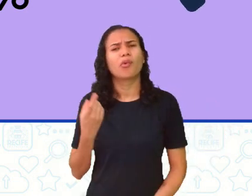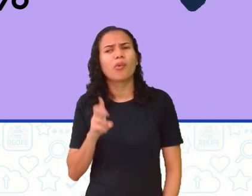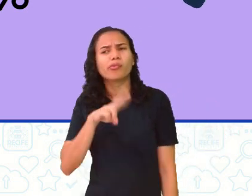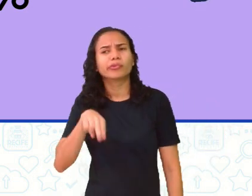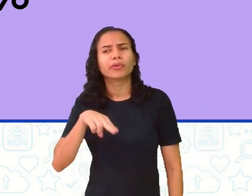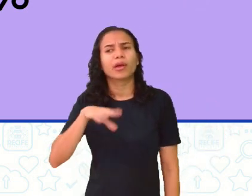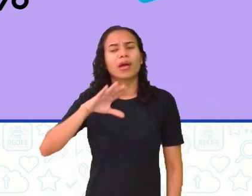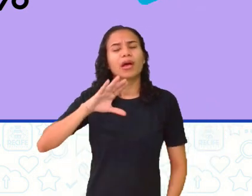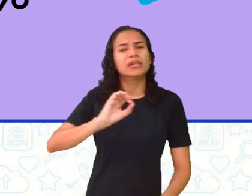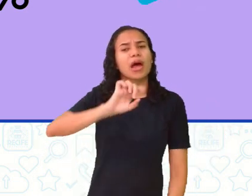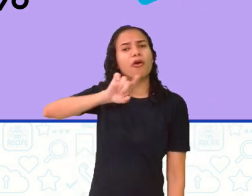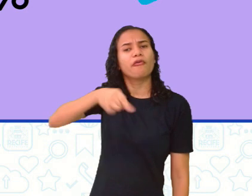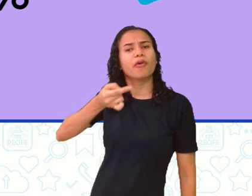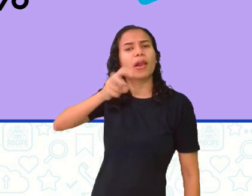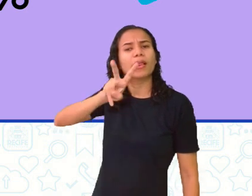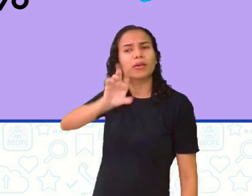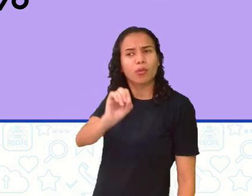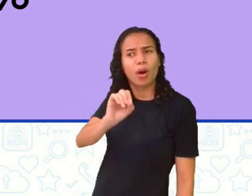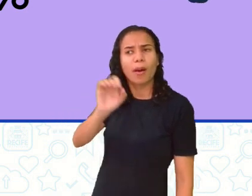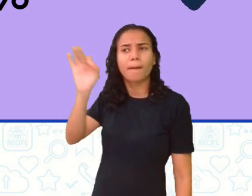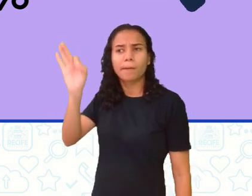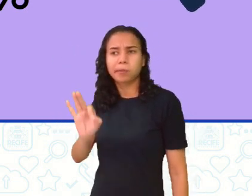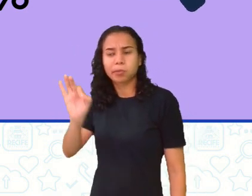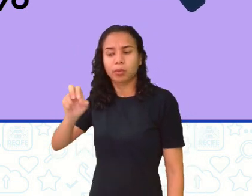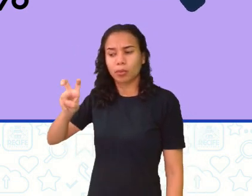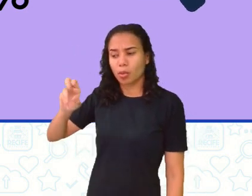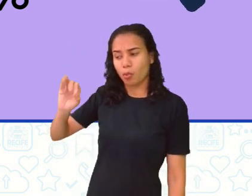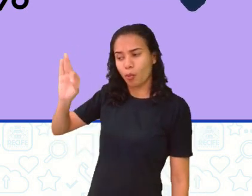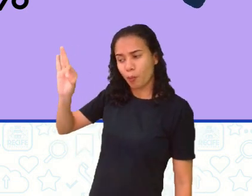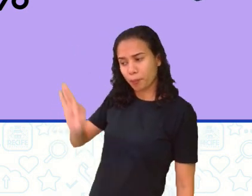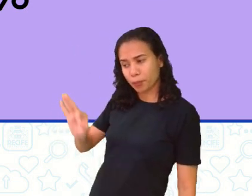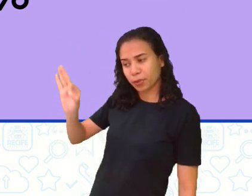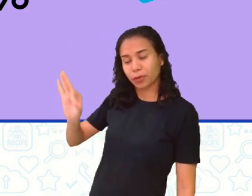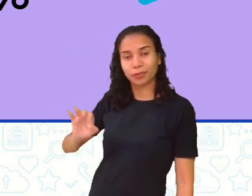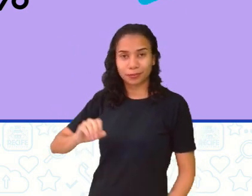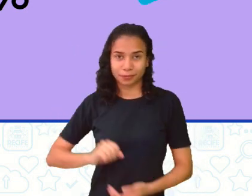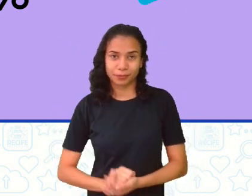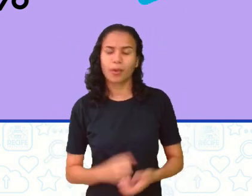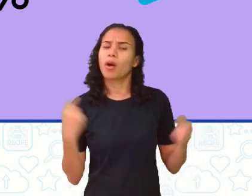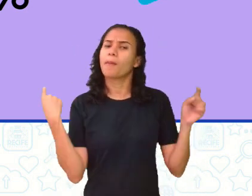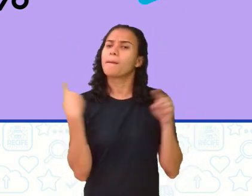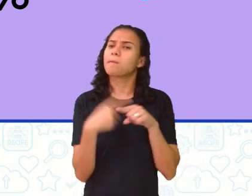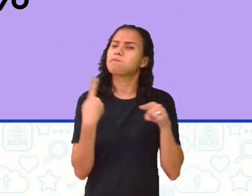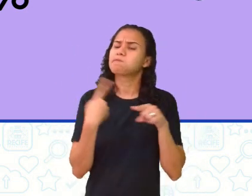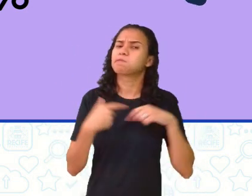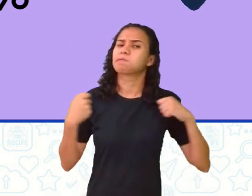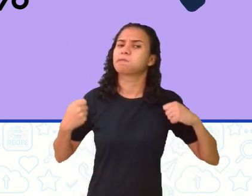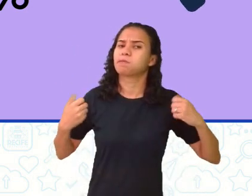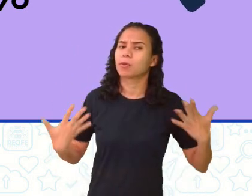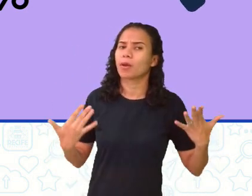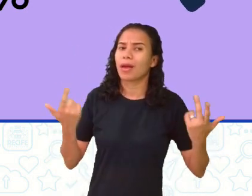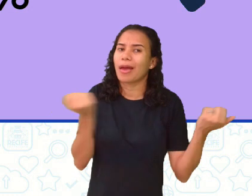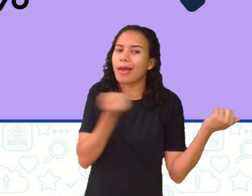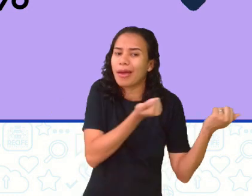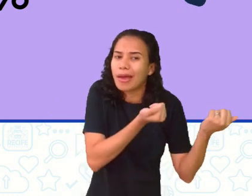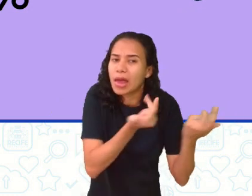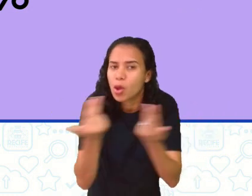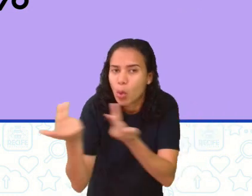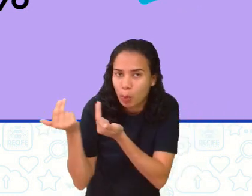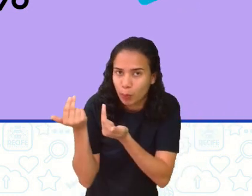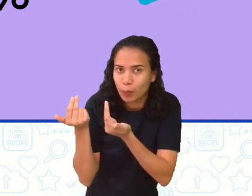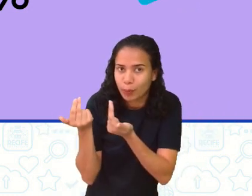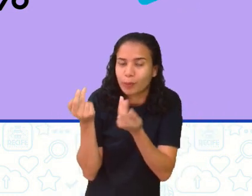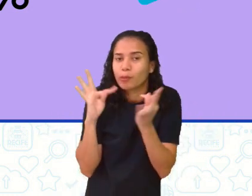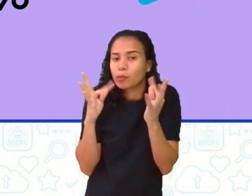0,50. E a porcentagem? 50 por cento. Por quê? É tudo a mesma